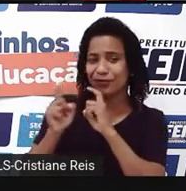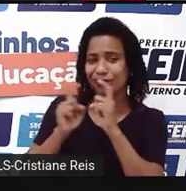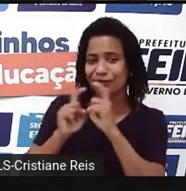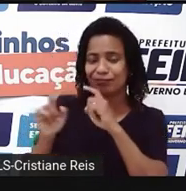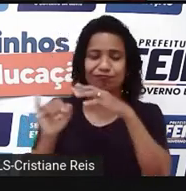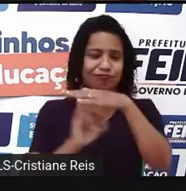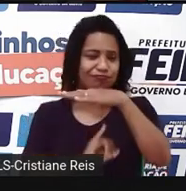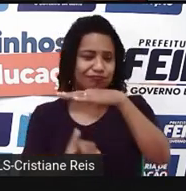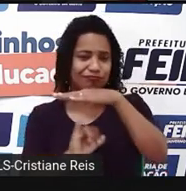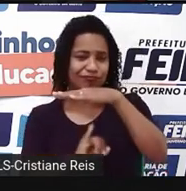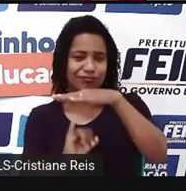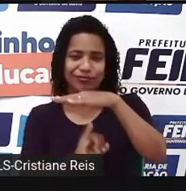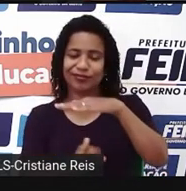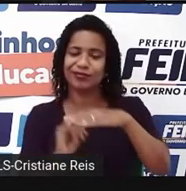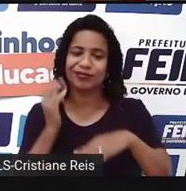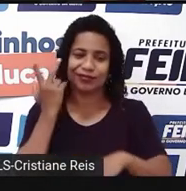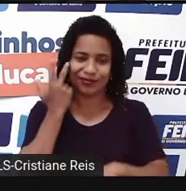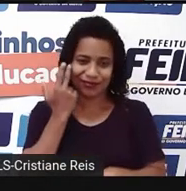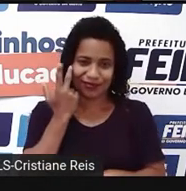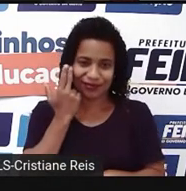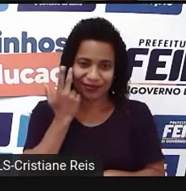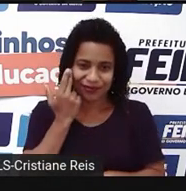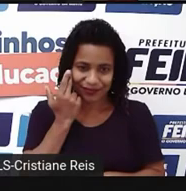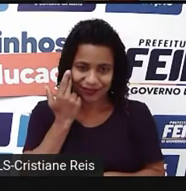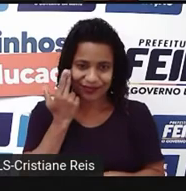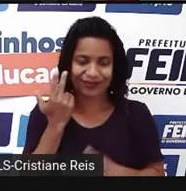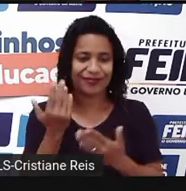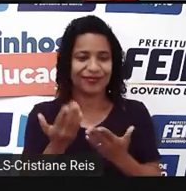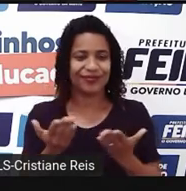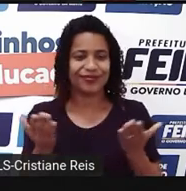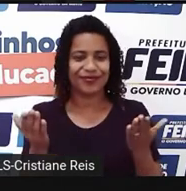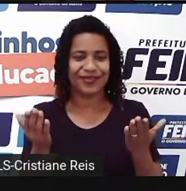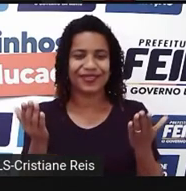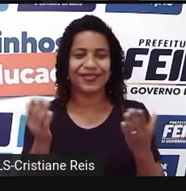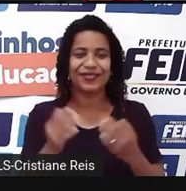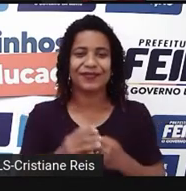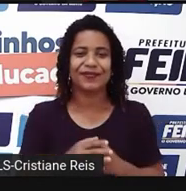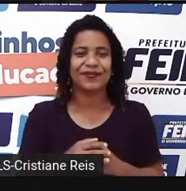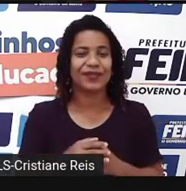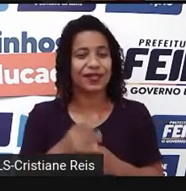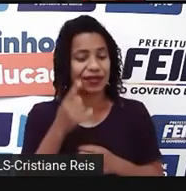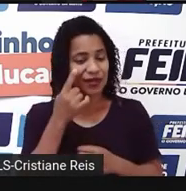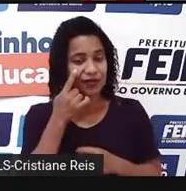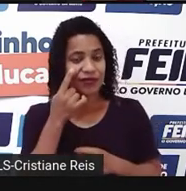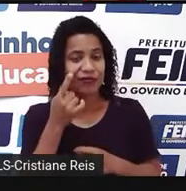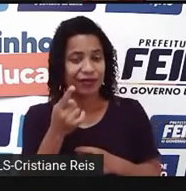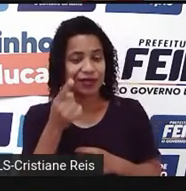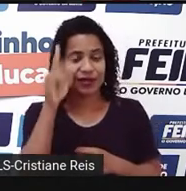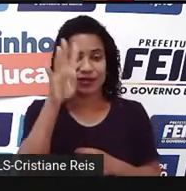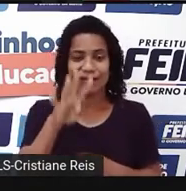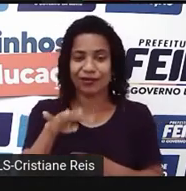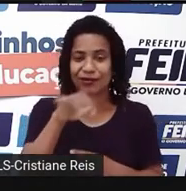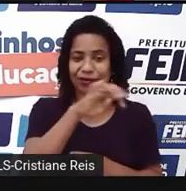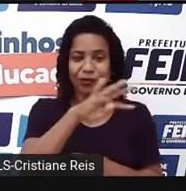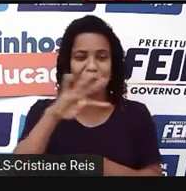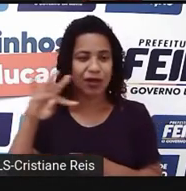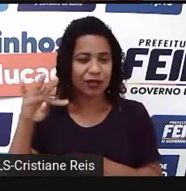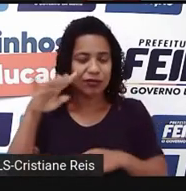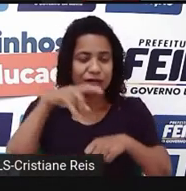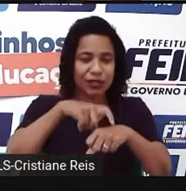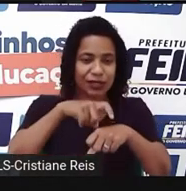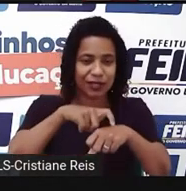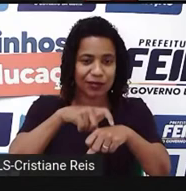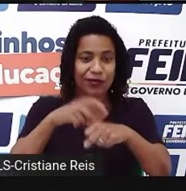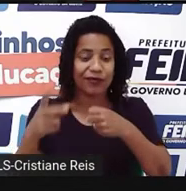informalidade, ok? Let's go. Então, vamos aprender um pouquinho mais sobre esse tempo verbal.